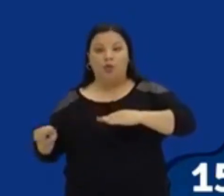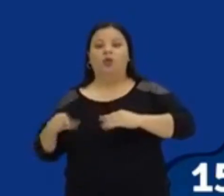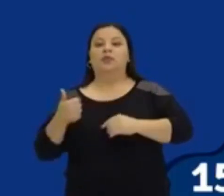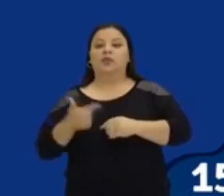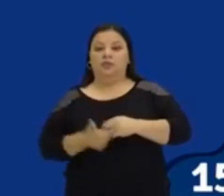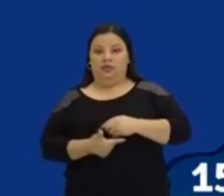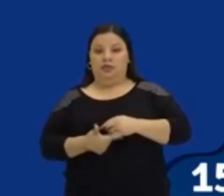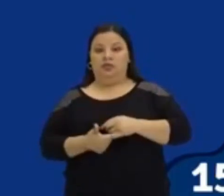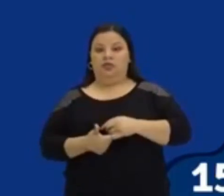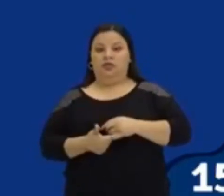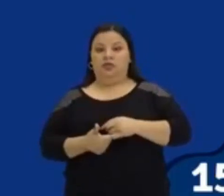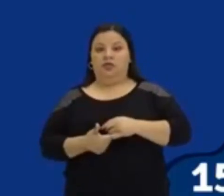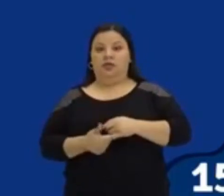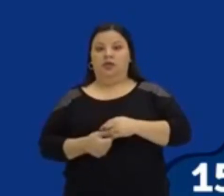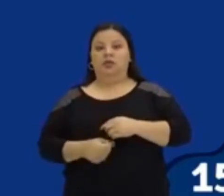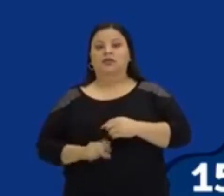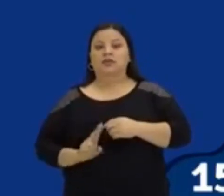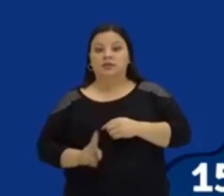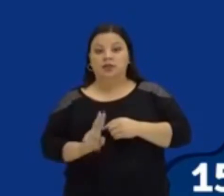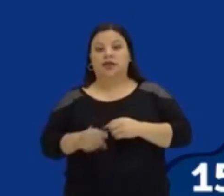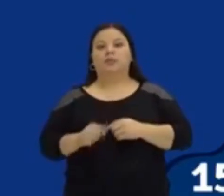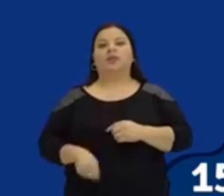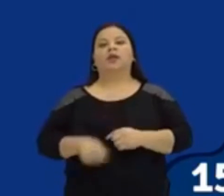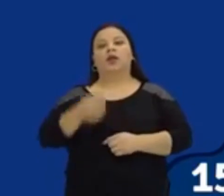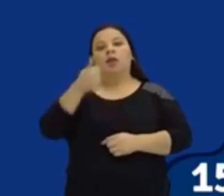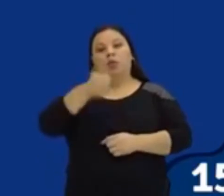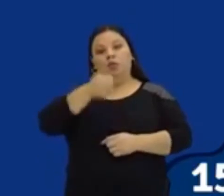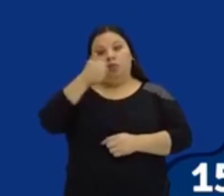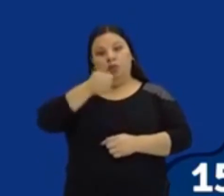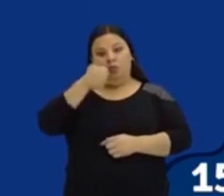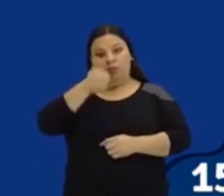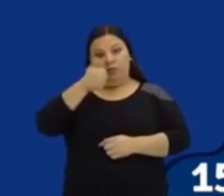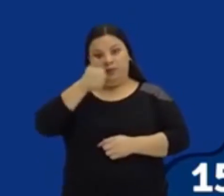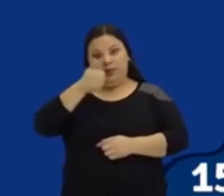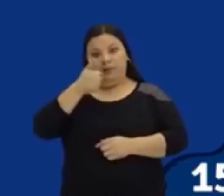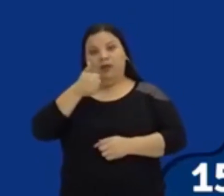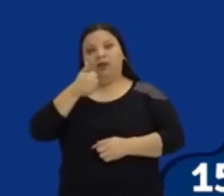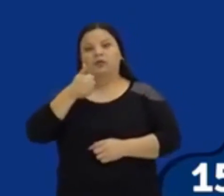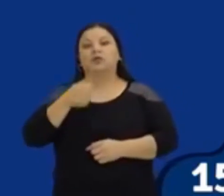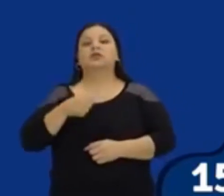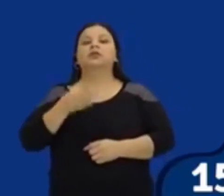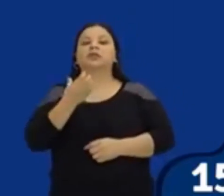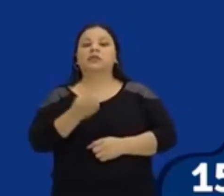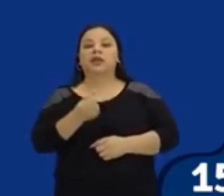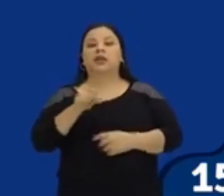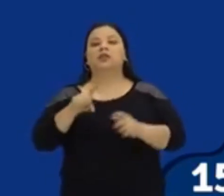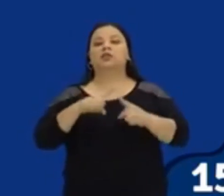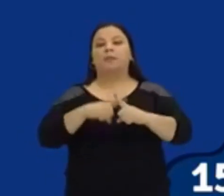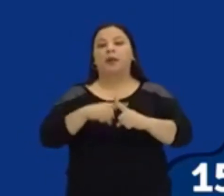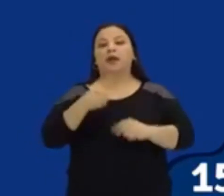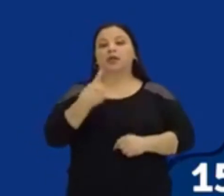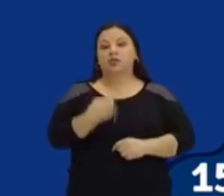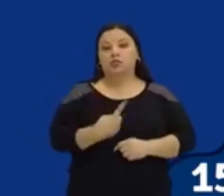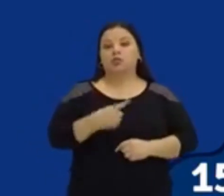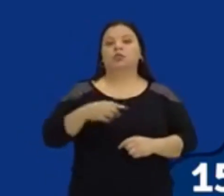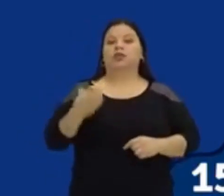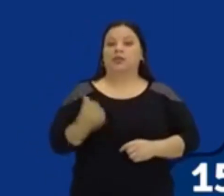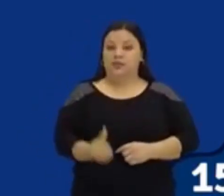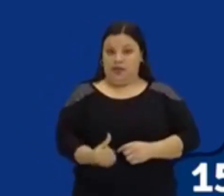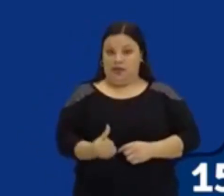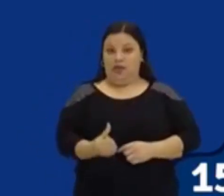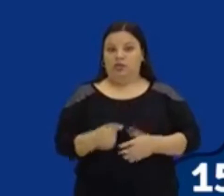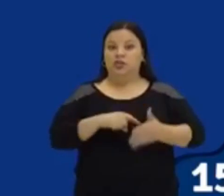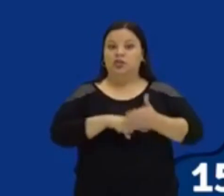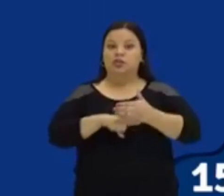o outro fica com o negativo, ó. 5 mais 1 dá 6 6 dividido por 2 eu tenho que o meu primeiro